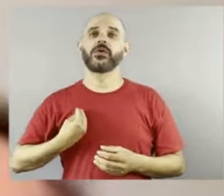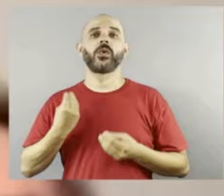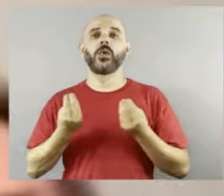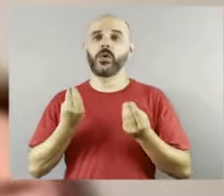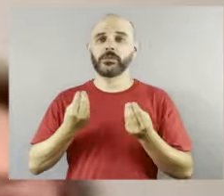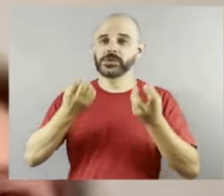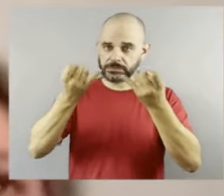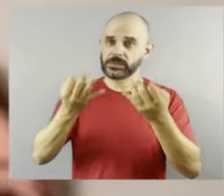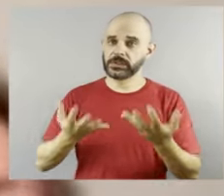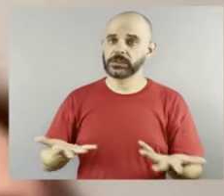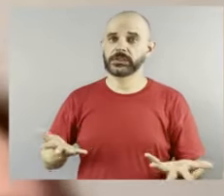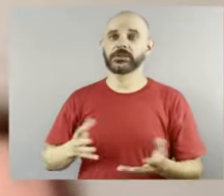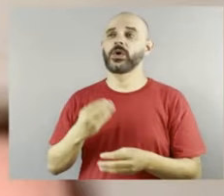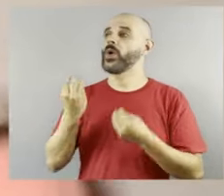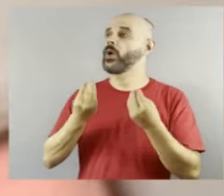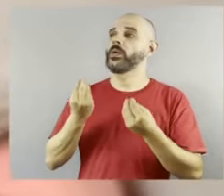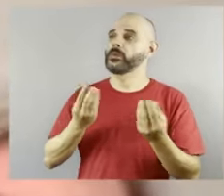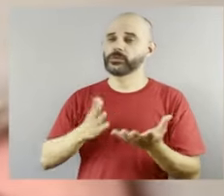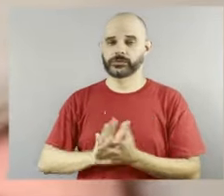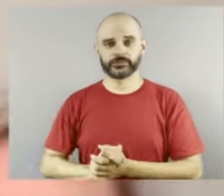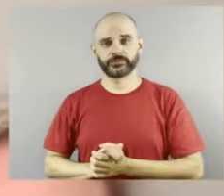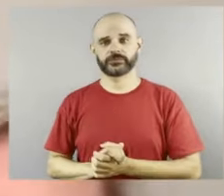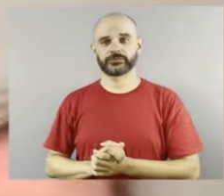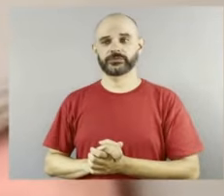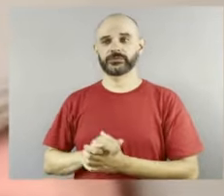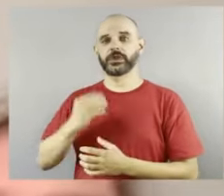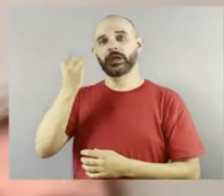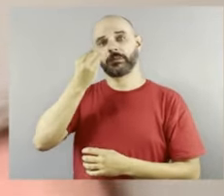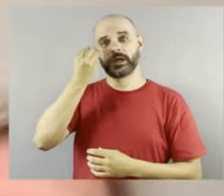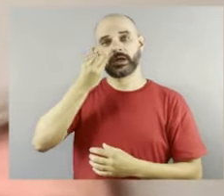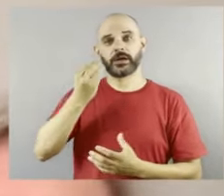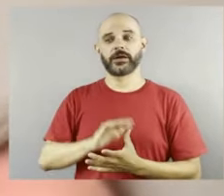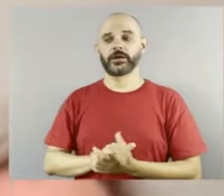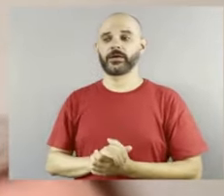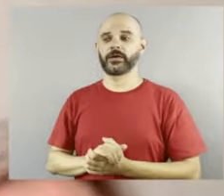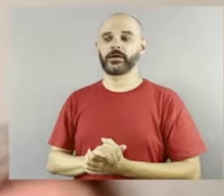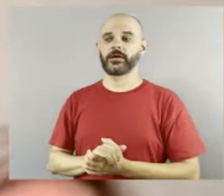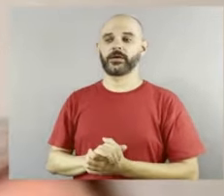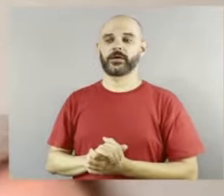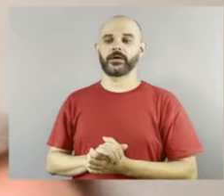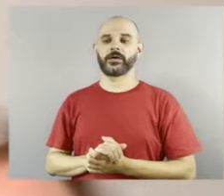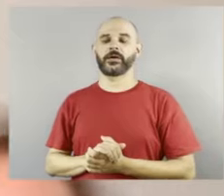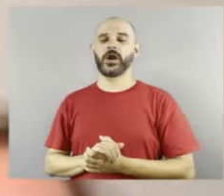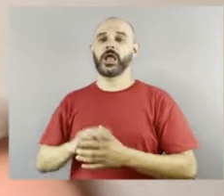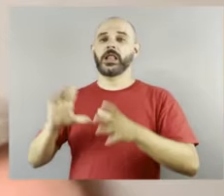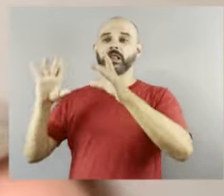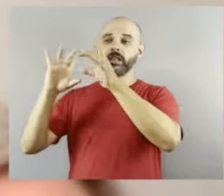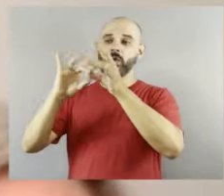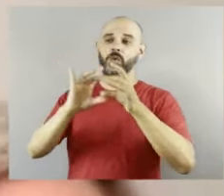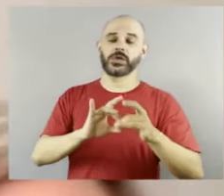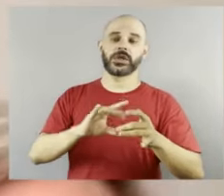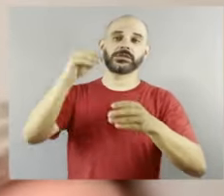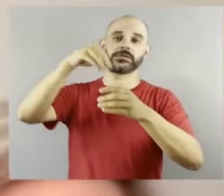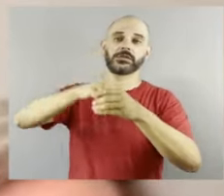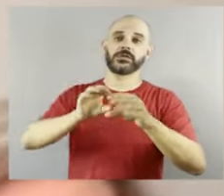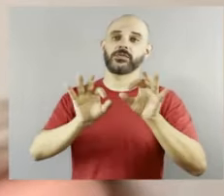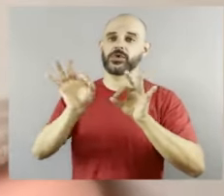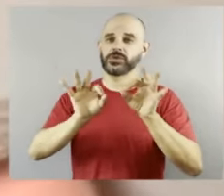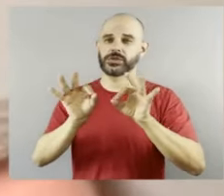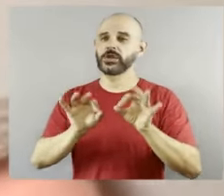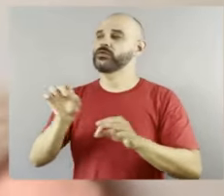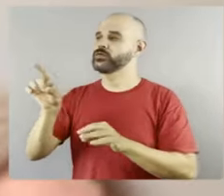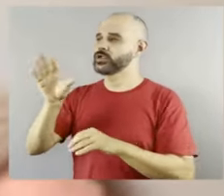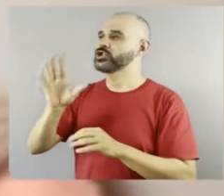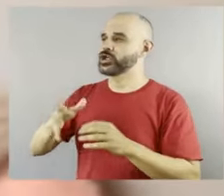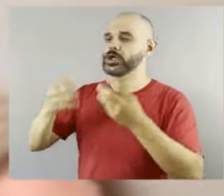né, essas experiências dentro desse contexto do projeto. Você já falou sobre essa, a gente falou um pouco aqui sobre